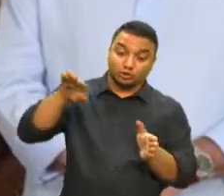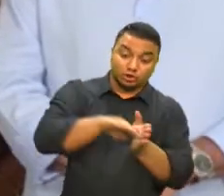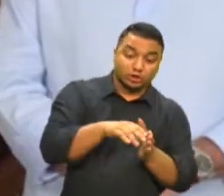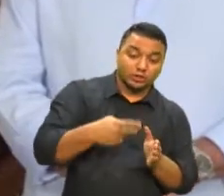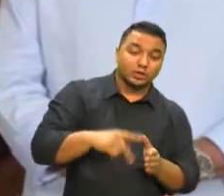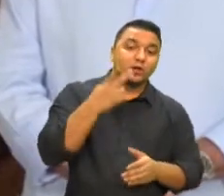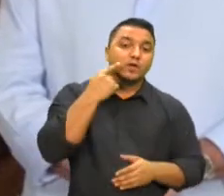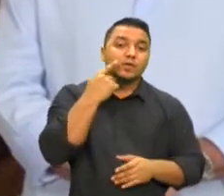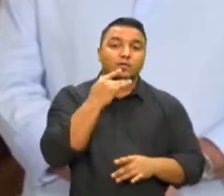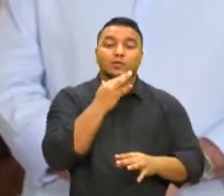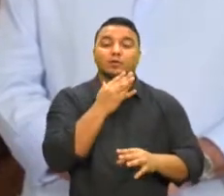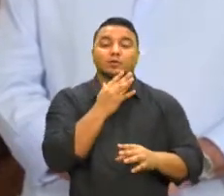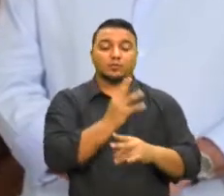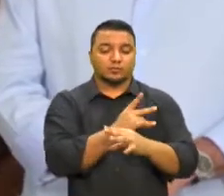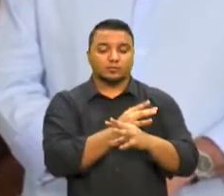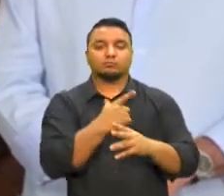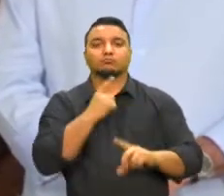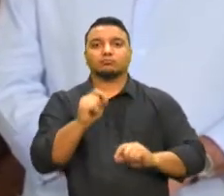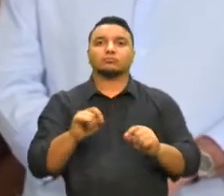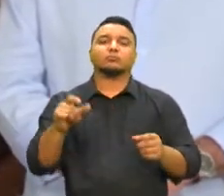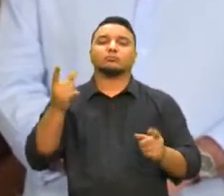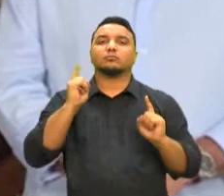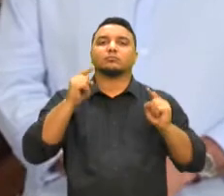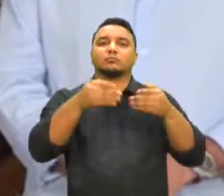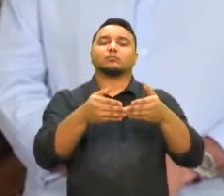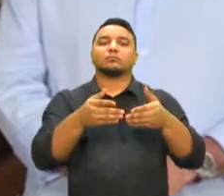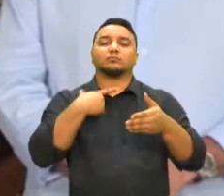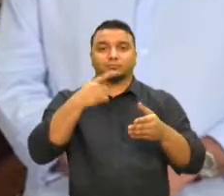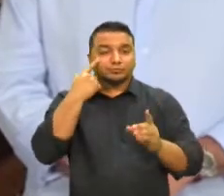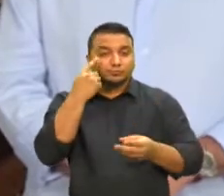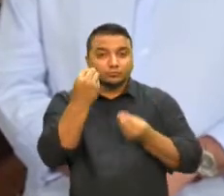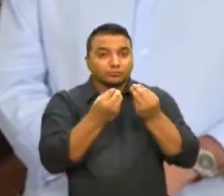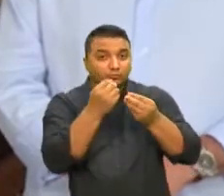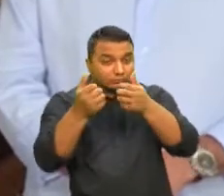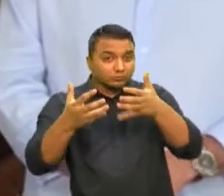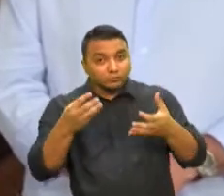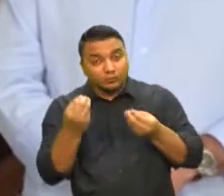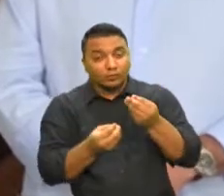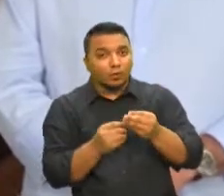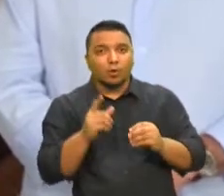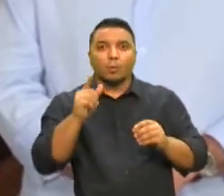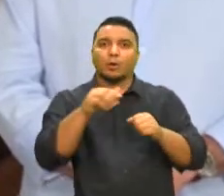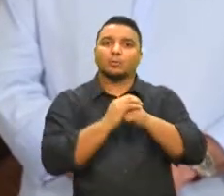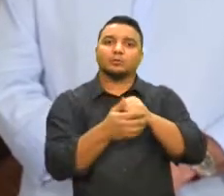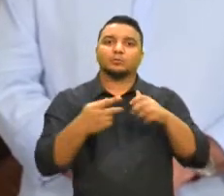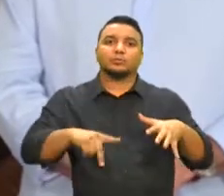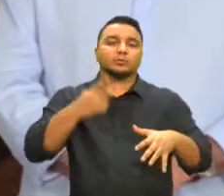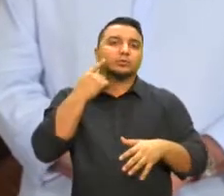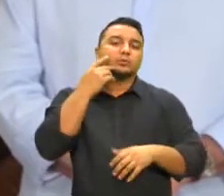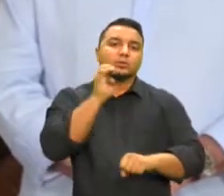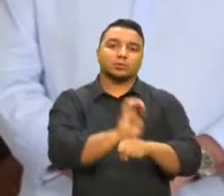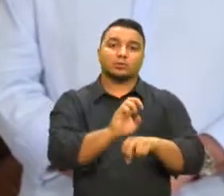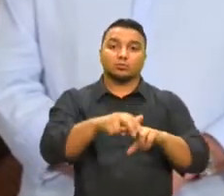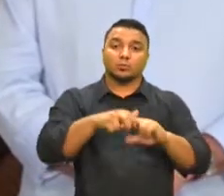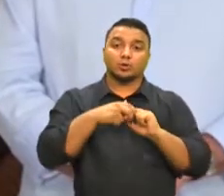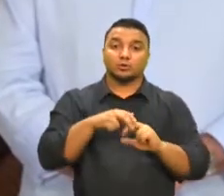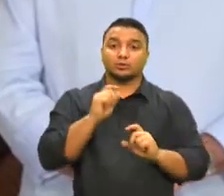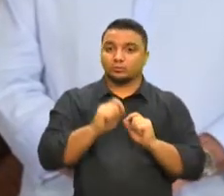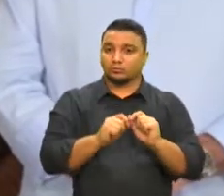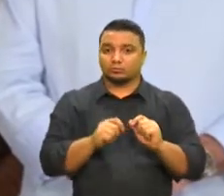tem indicadores para nortear como é que está a pandemia aqui no estado. Então, são ações desse